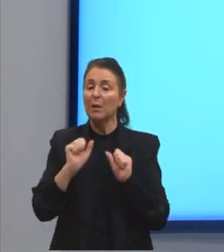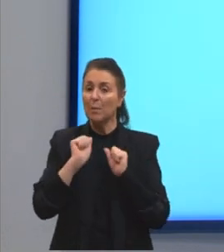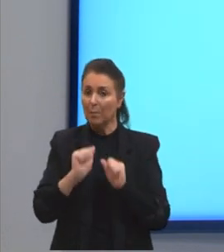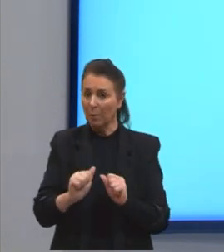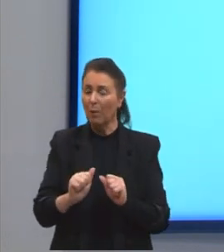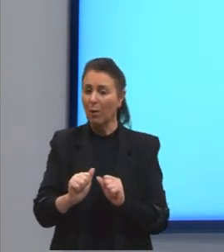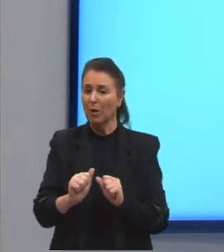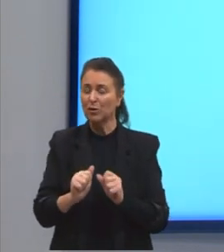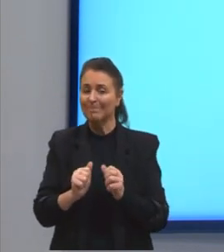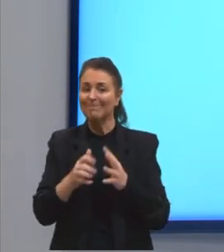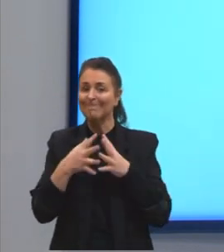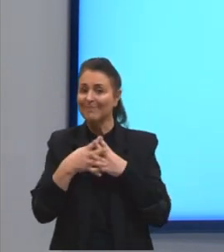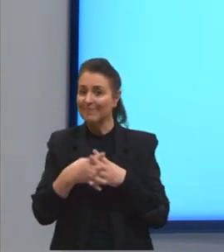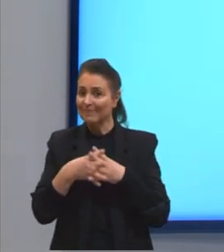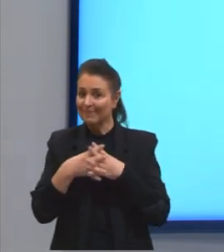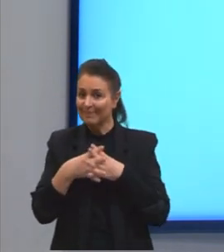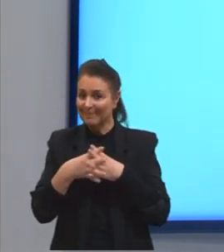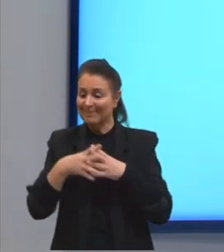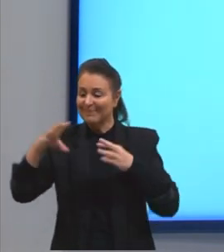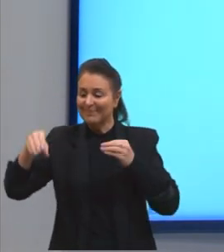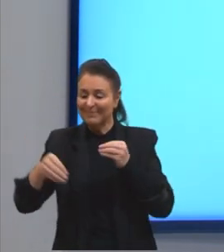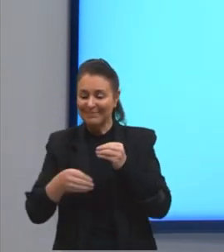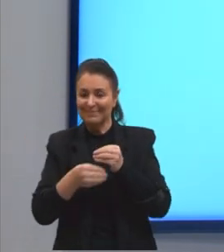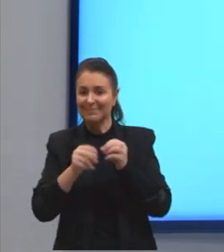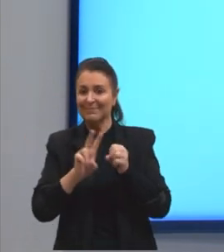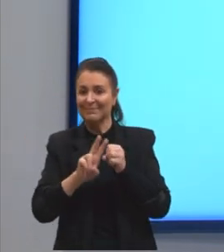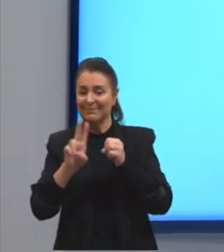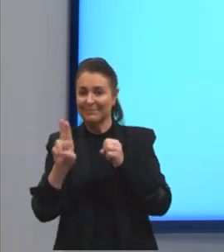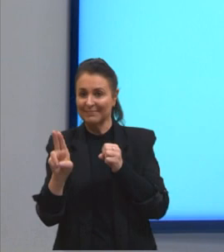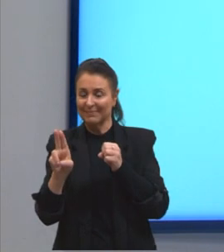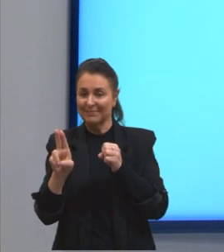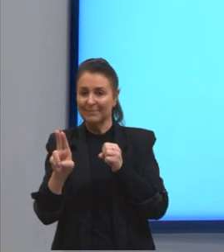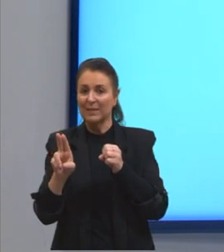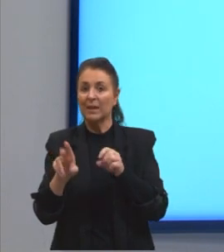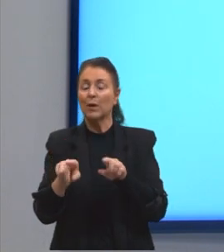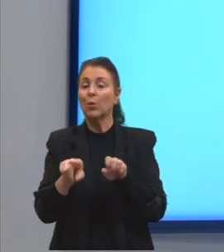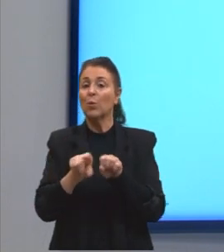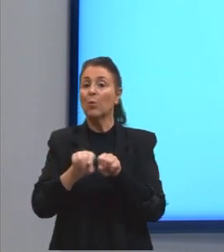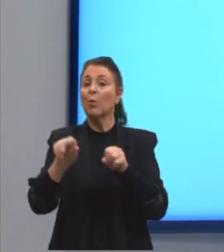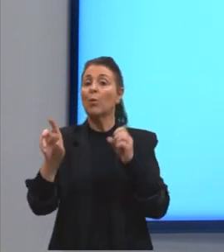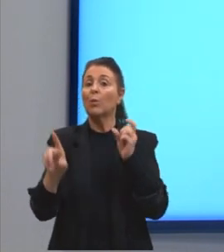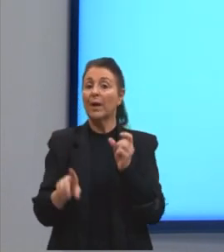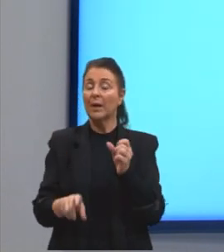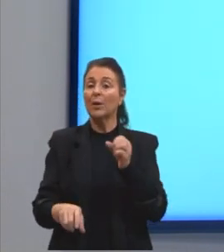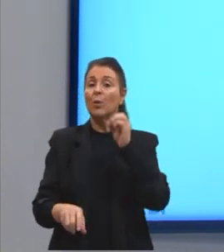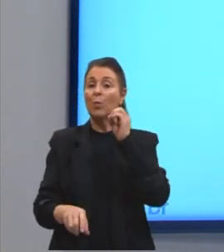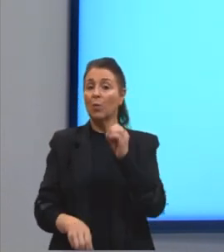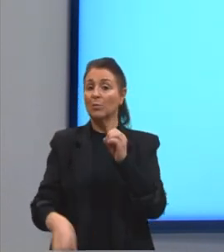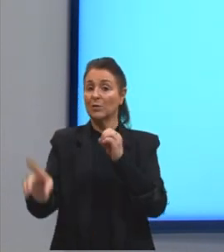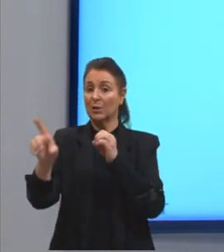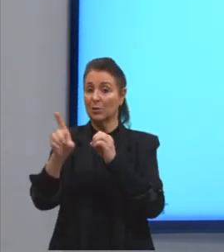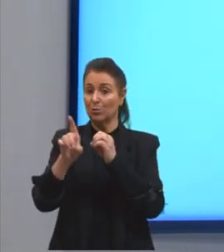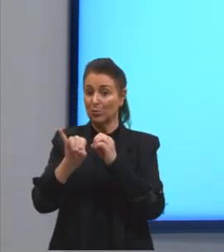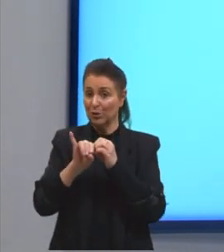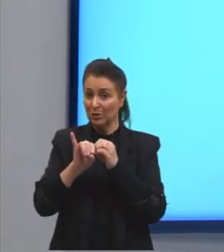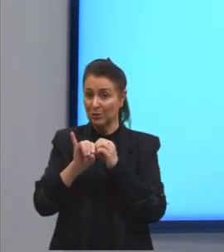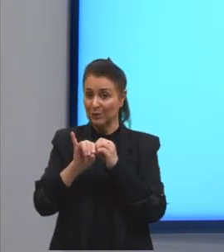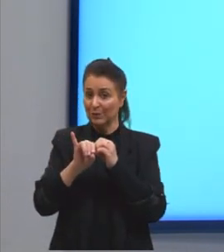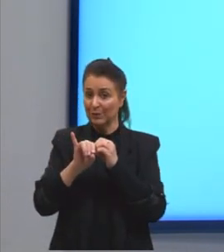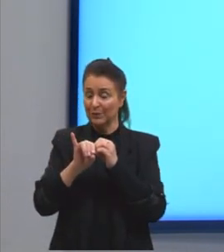facilmente confundir ali os nossos complementos nominais com os nossos objetos indiretos.